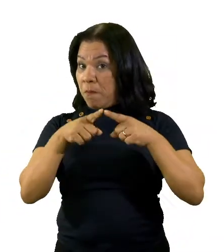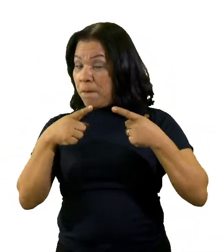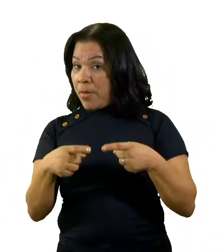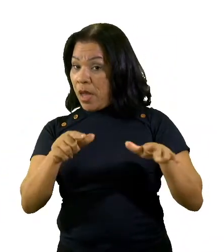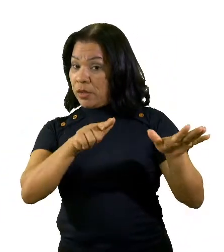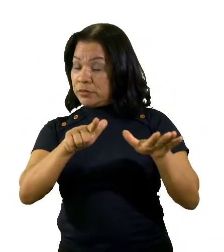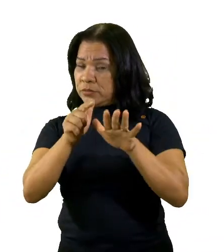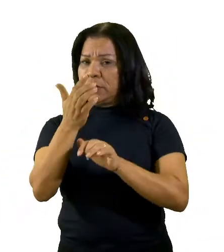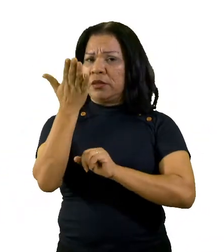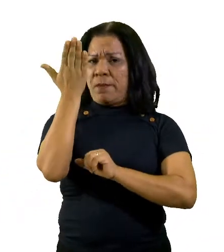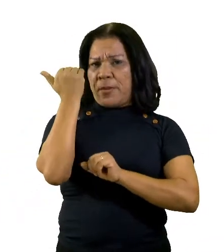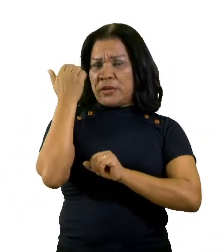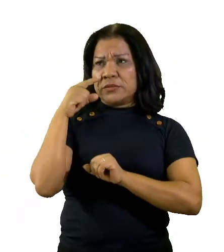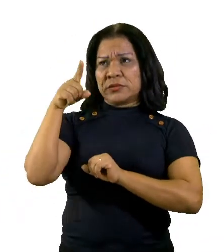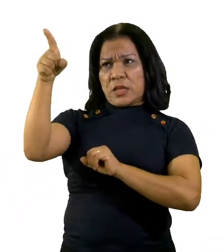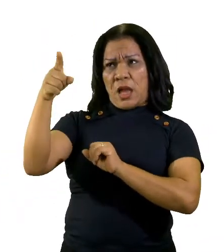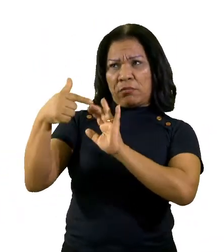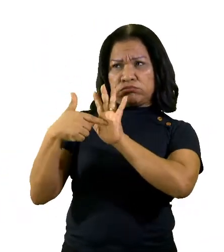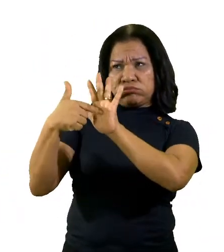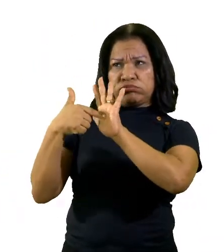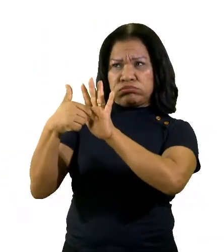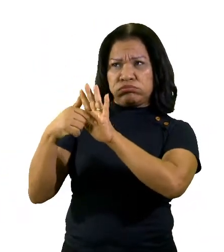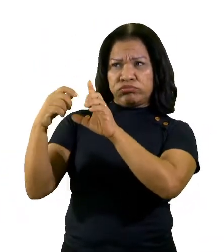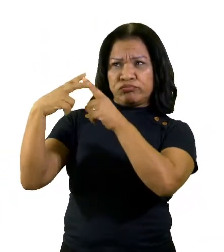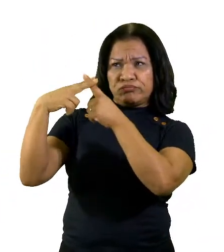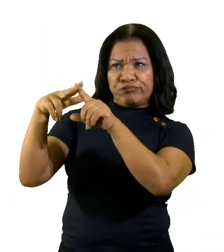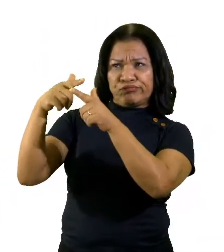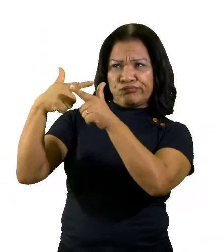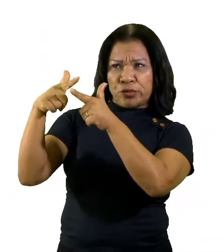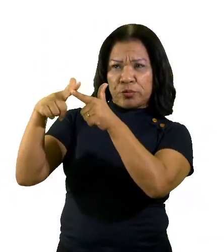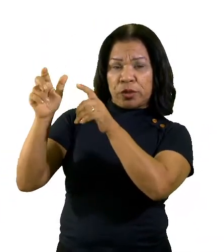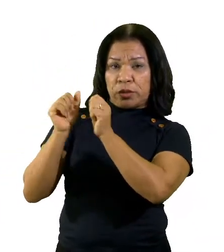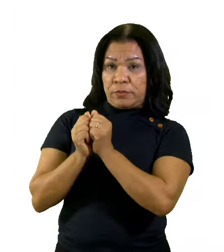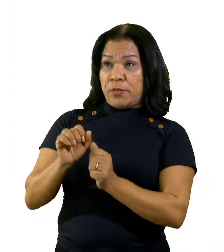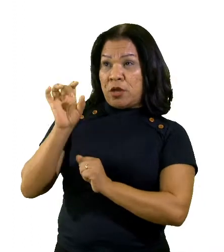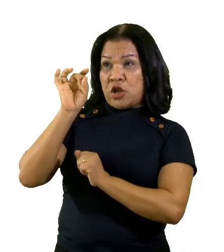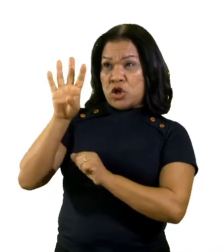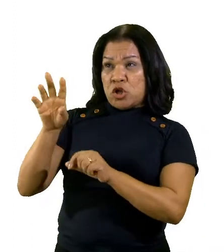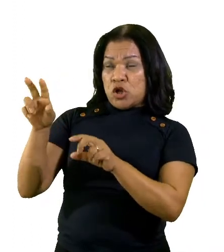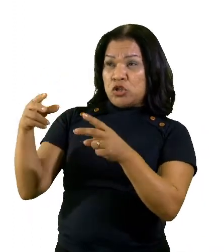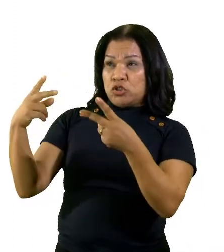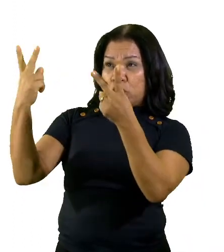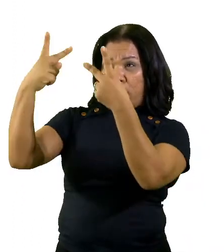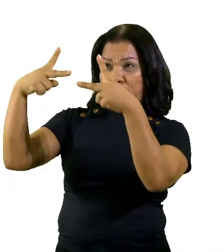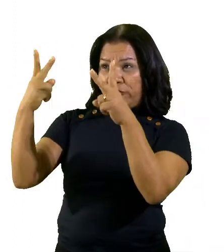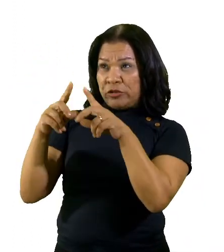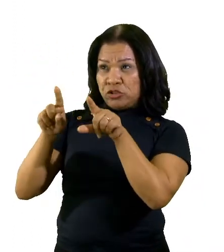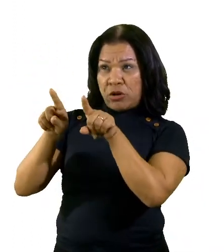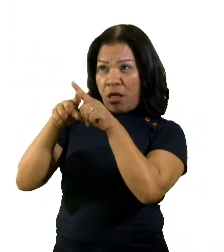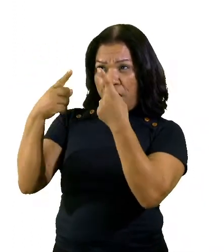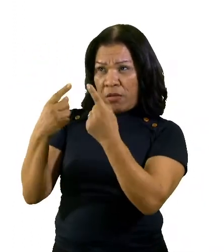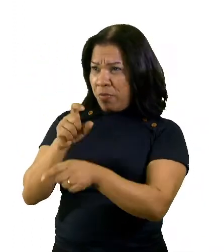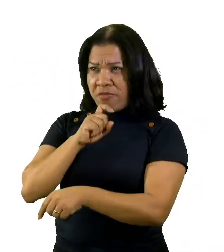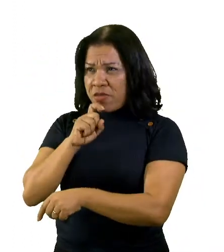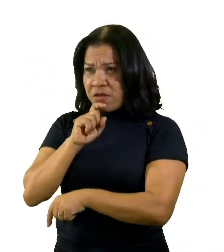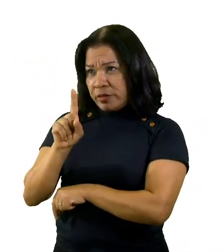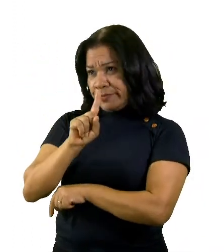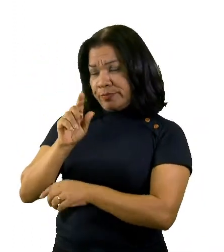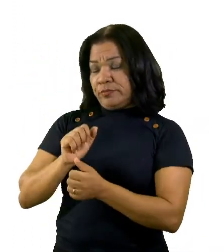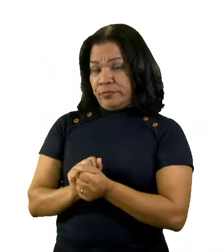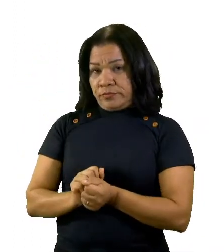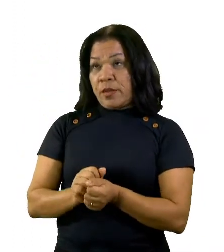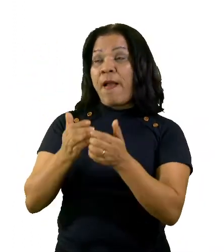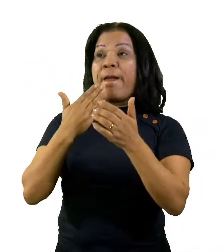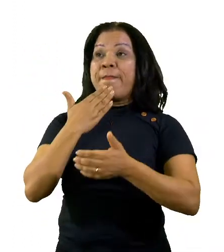deles apresentou defeito. Está apenas ventilando e não resfriando o ar. Peço que a troca